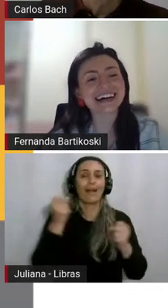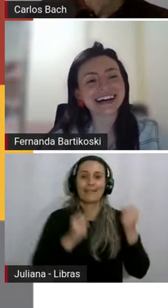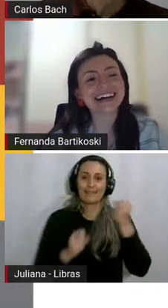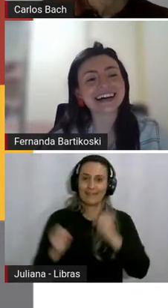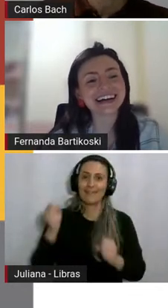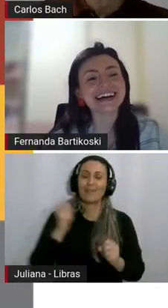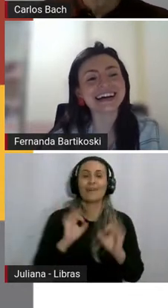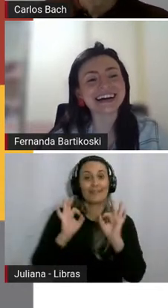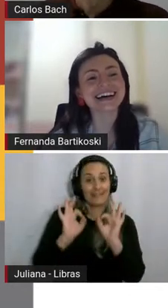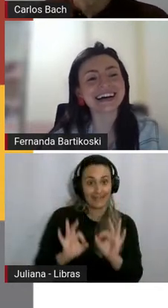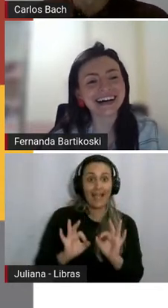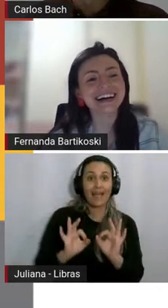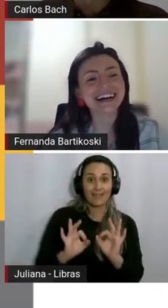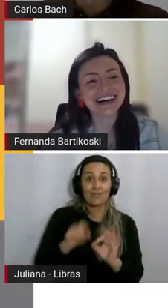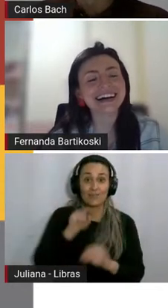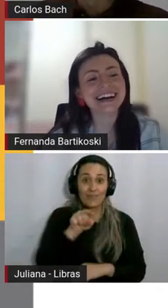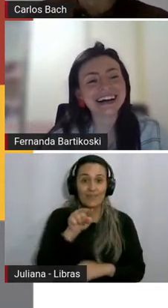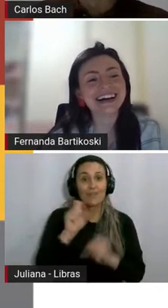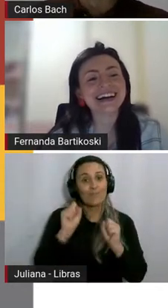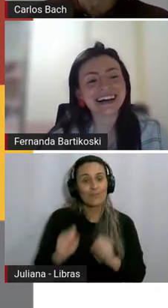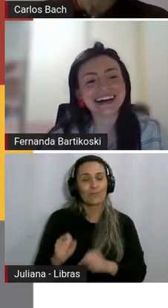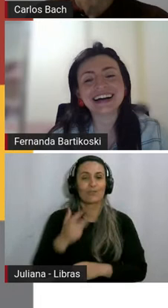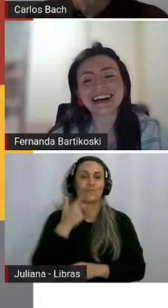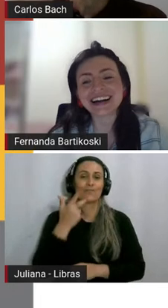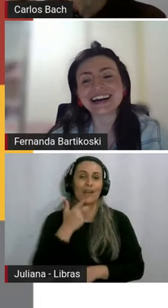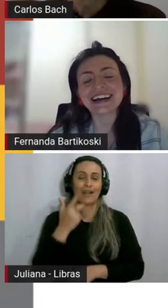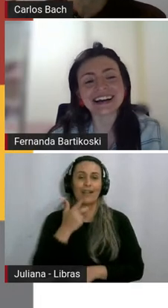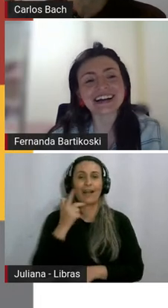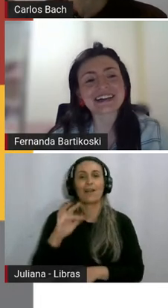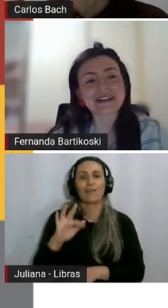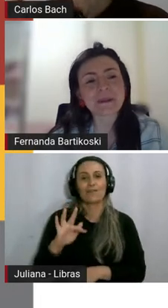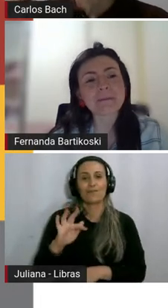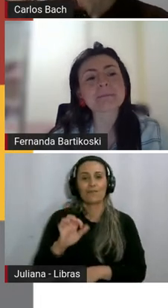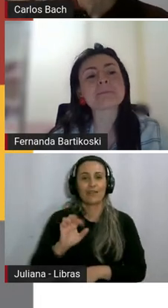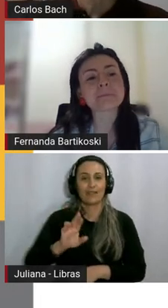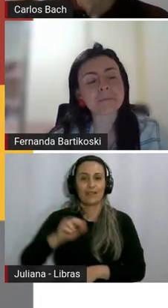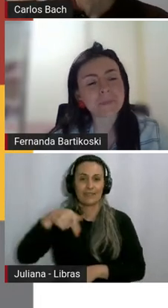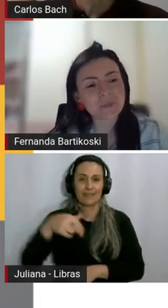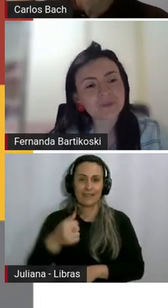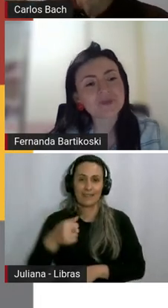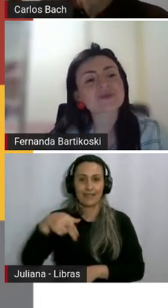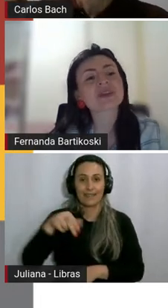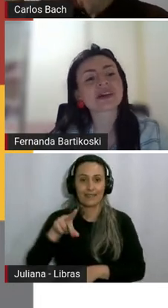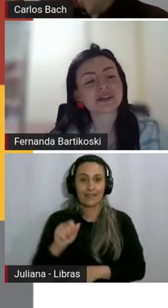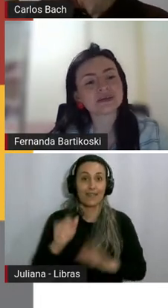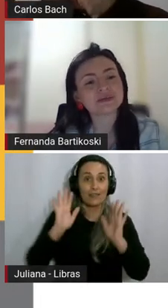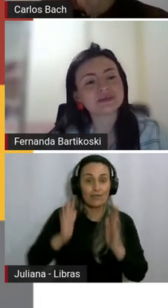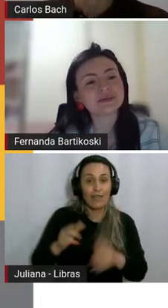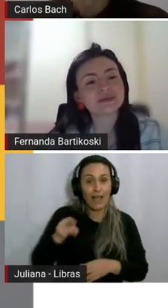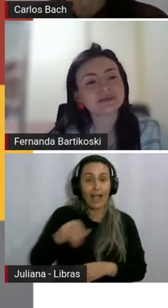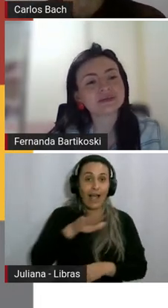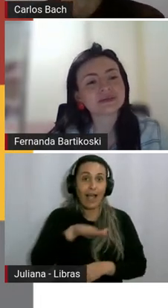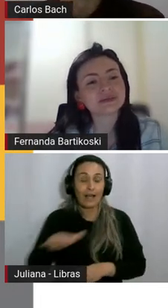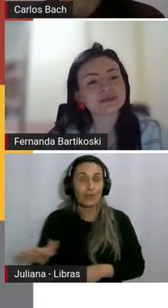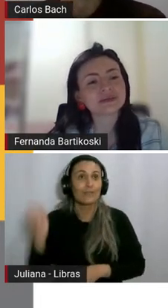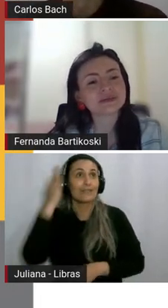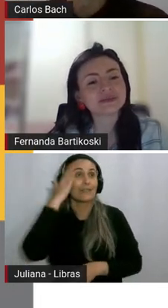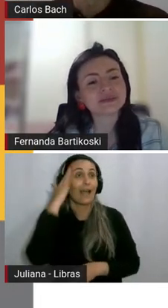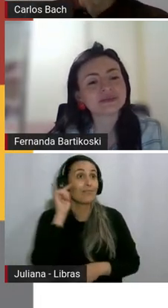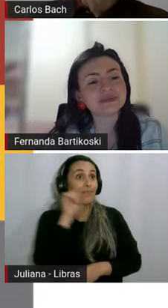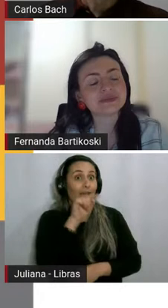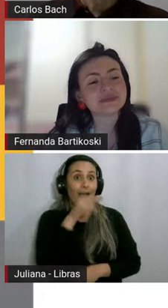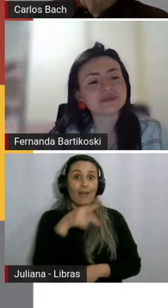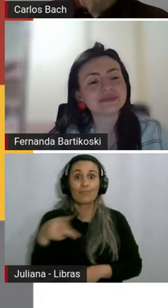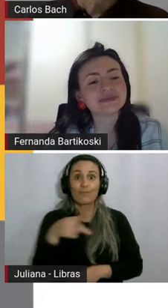contar aí, né, Fernanda? Professora. Se eles esperam, se eles já sabem, assim, com a professora Rosilene eu vou